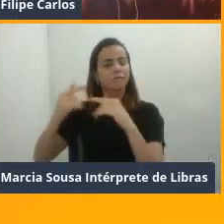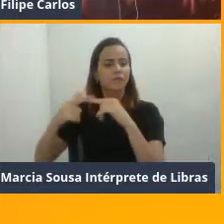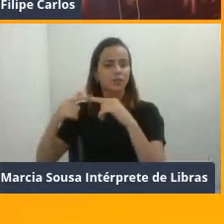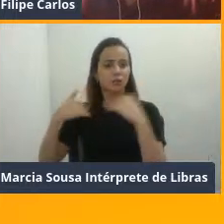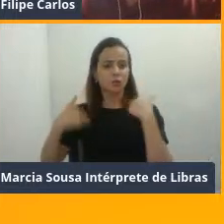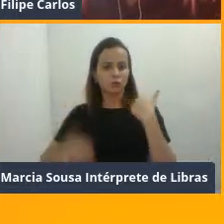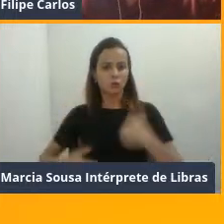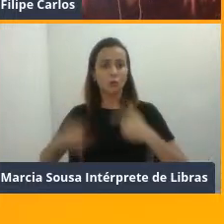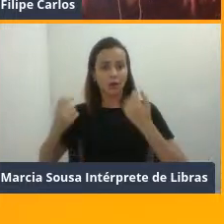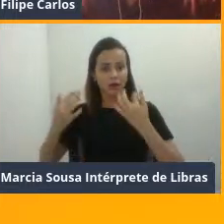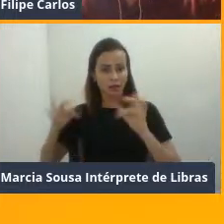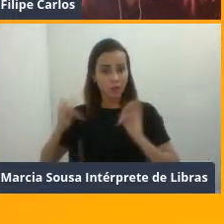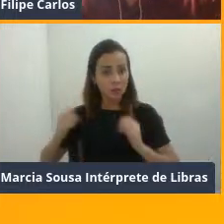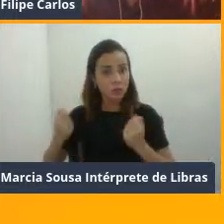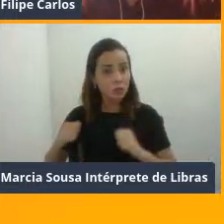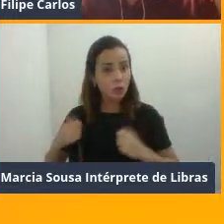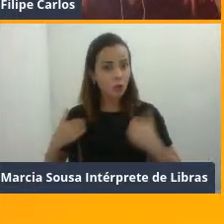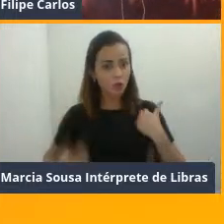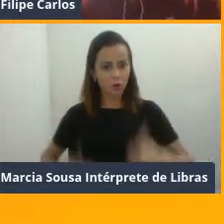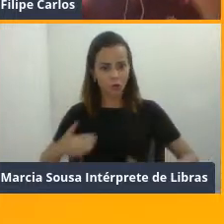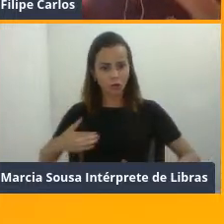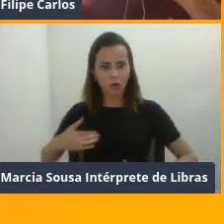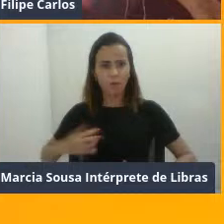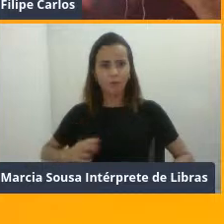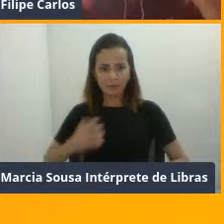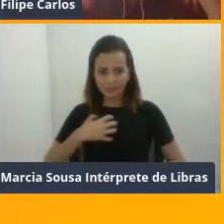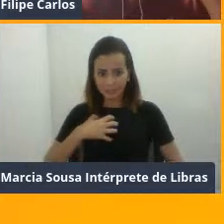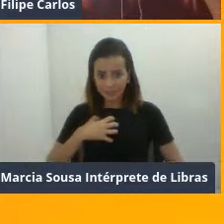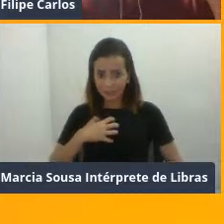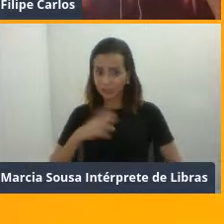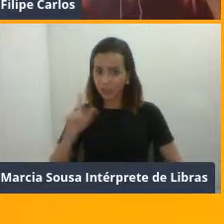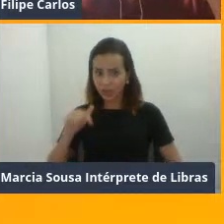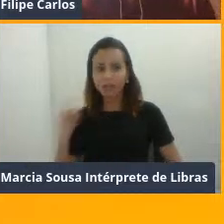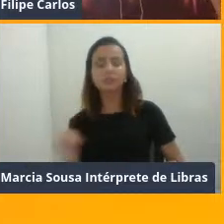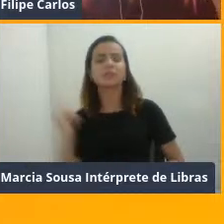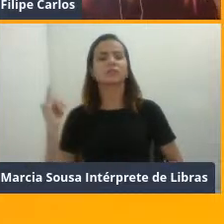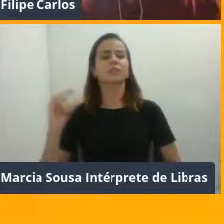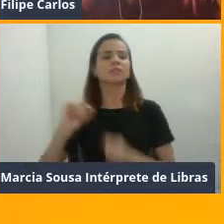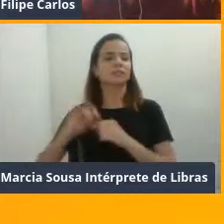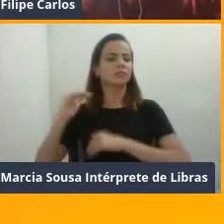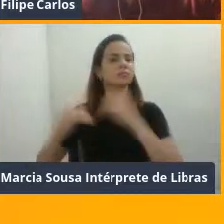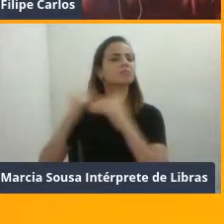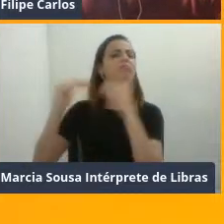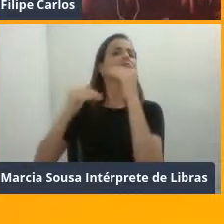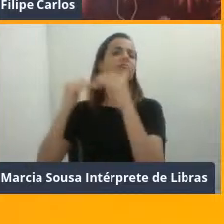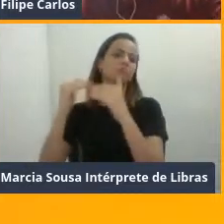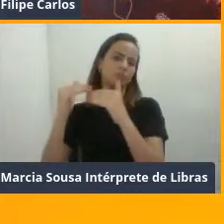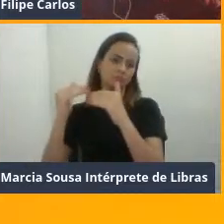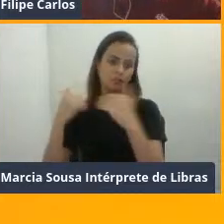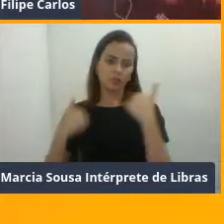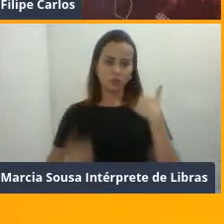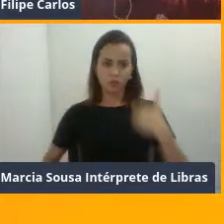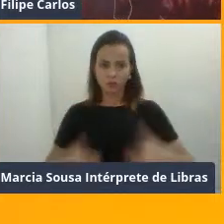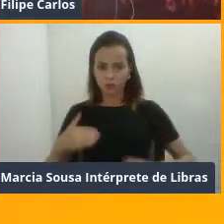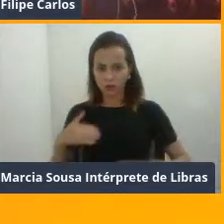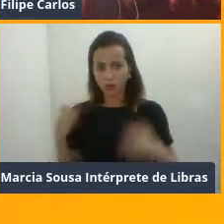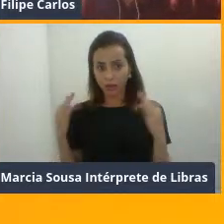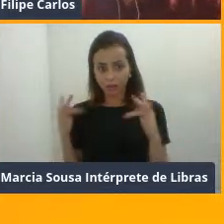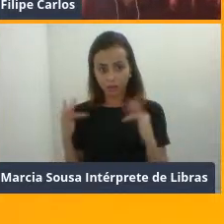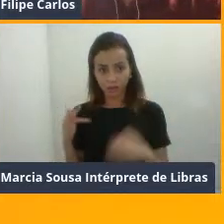seja, aquelas dores que você sente no seu corpo, é importante para a evolução, certo? Então, os processos inflamatórios,